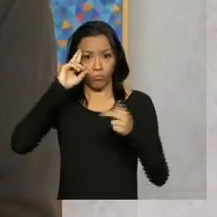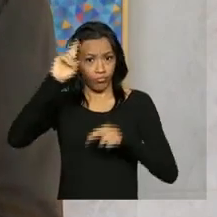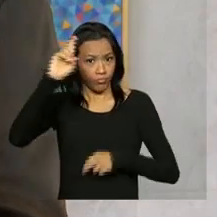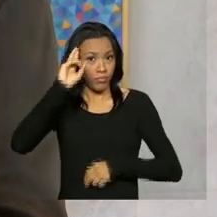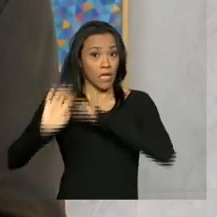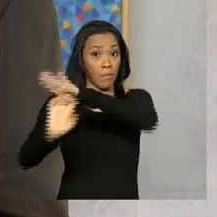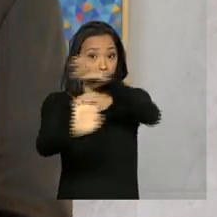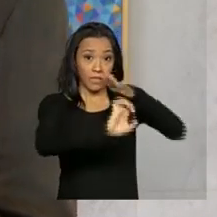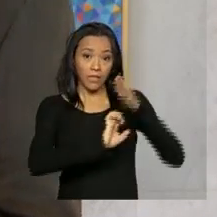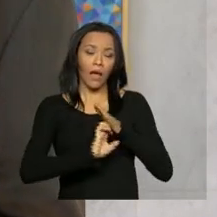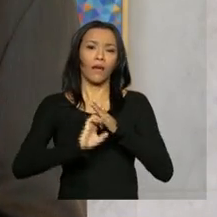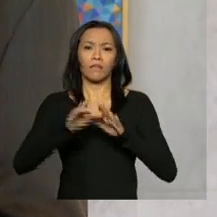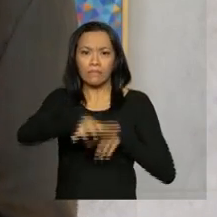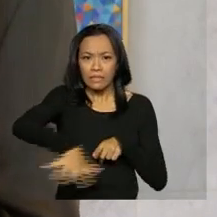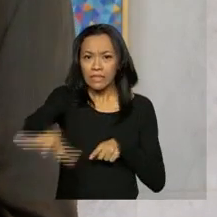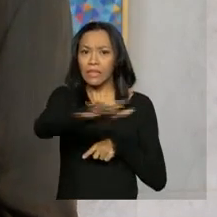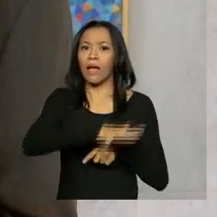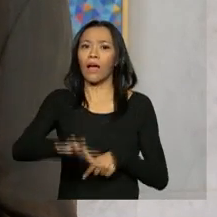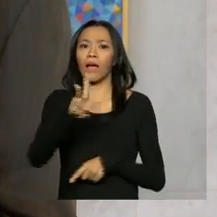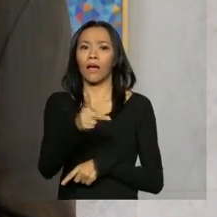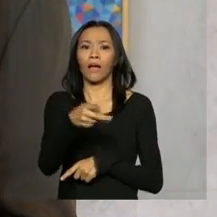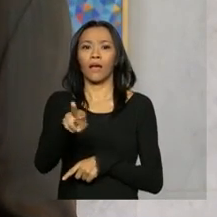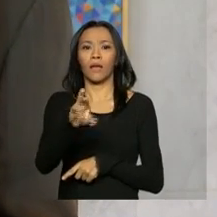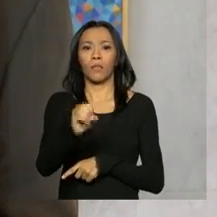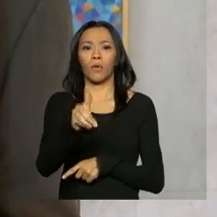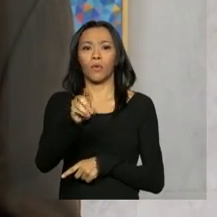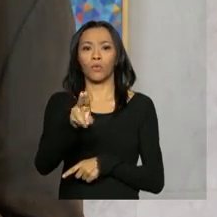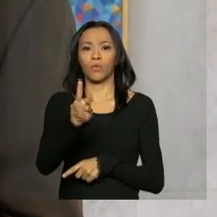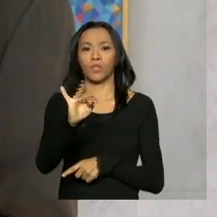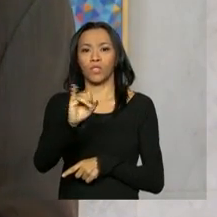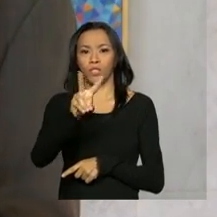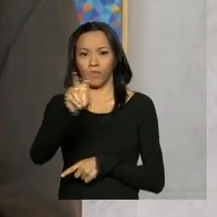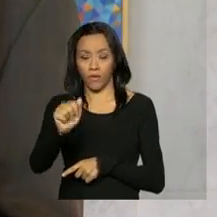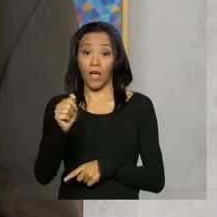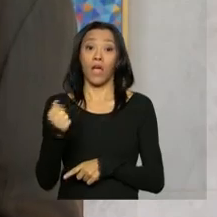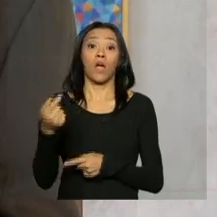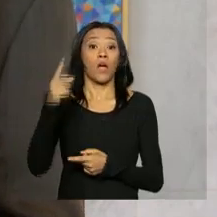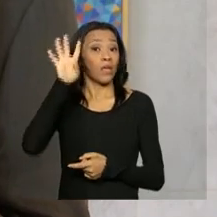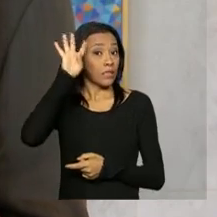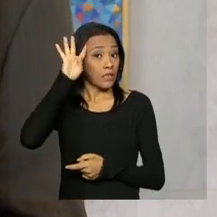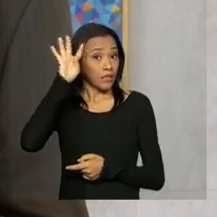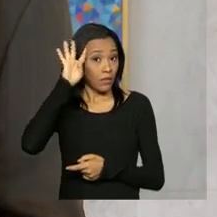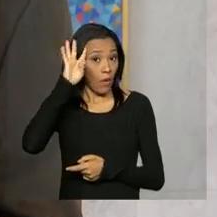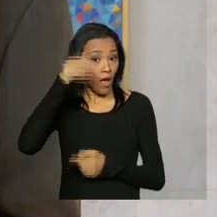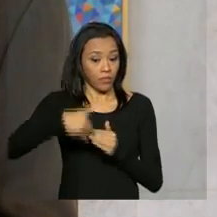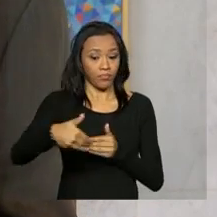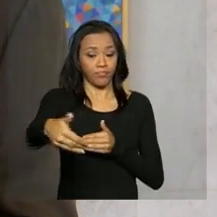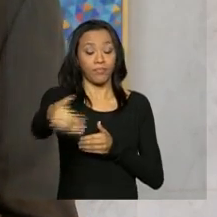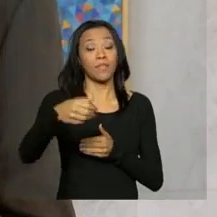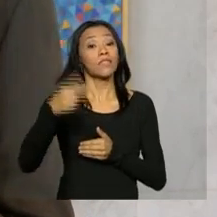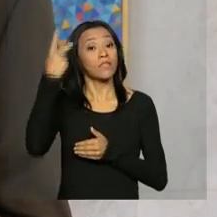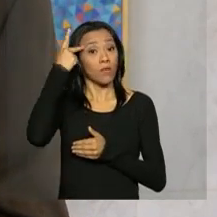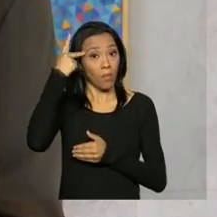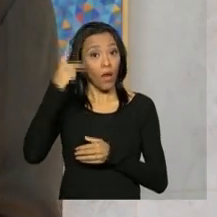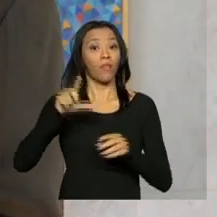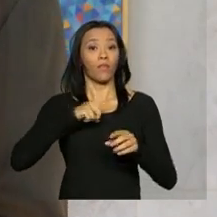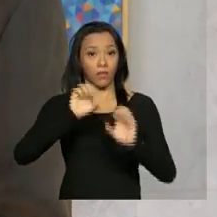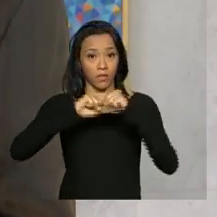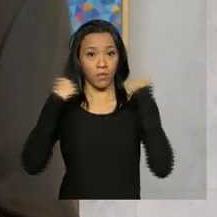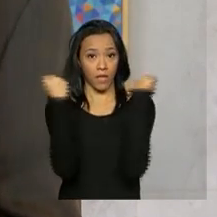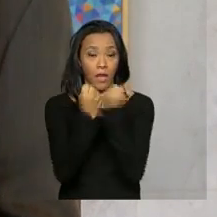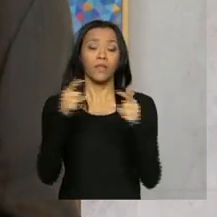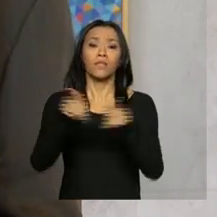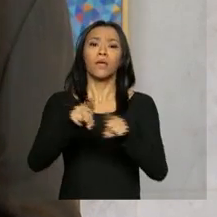representantes do setor produtivo. O primeiro encontro acontece nesta quarta-feira em São Paulo e no começo de março também vão acontecer